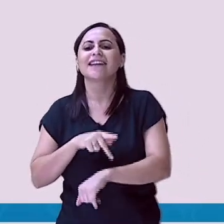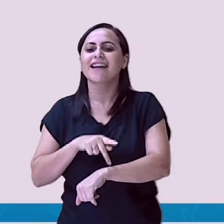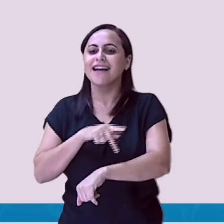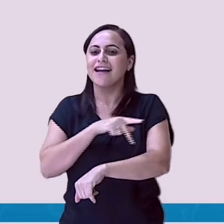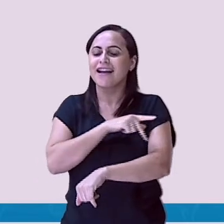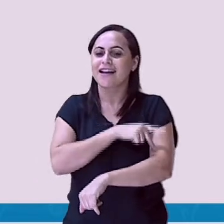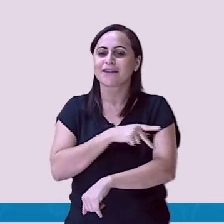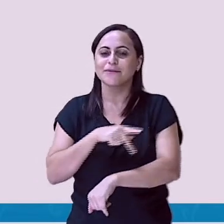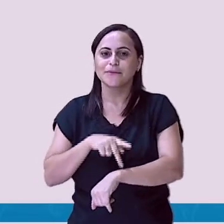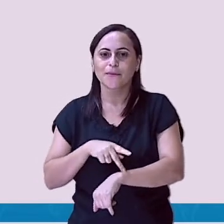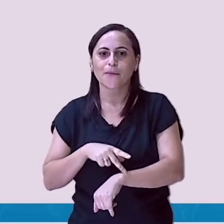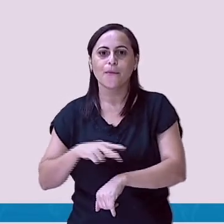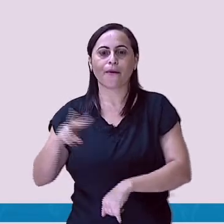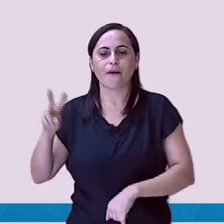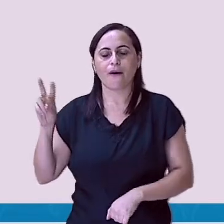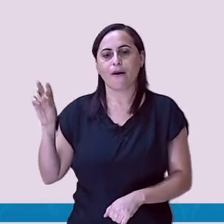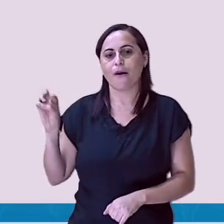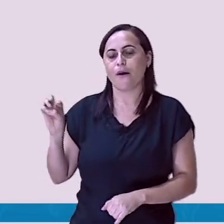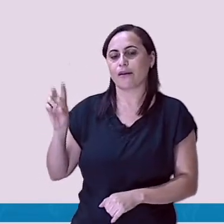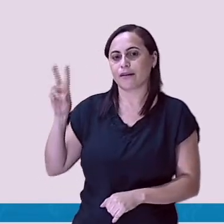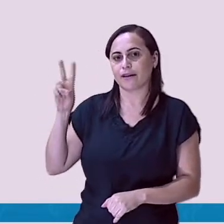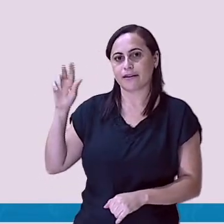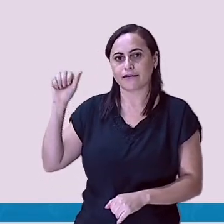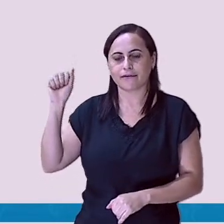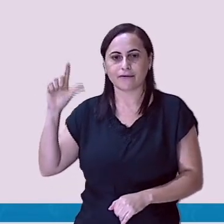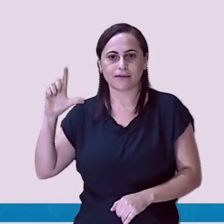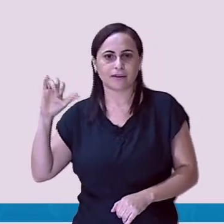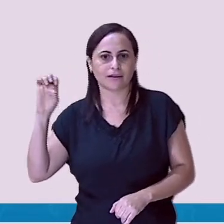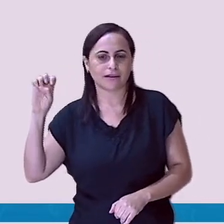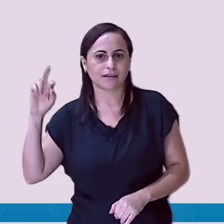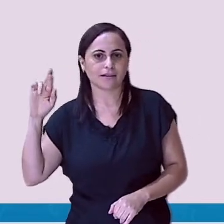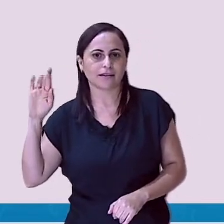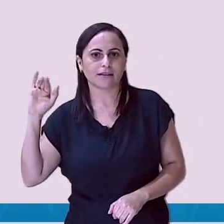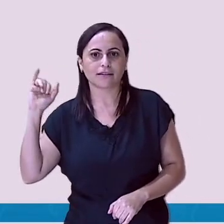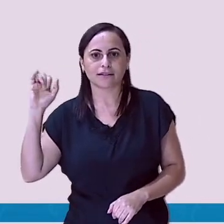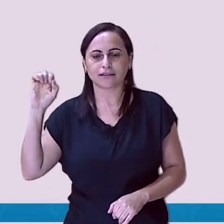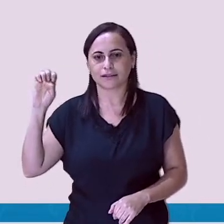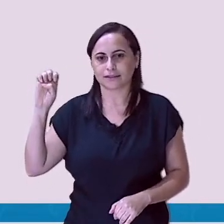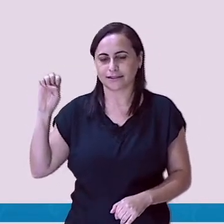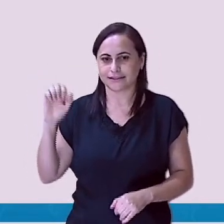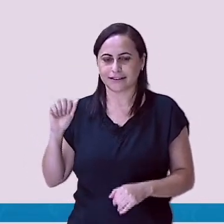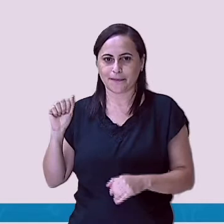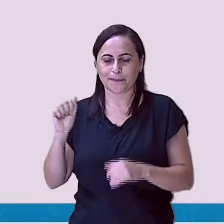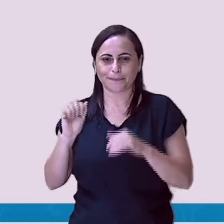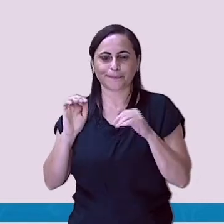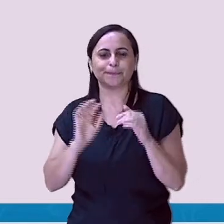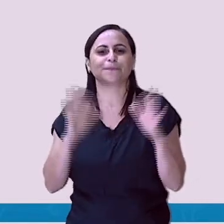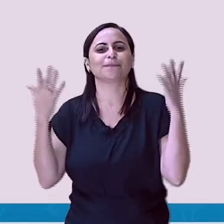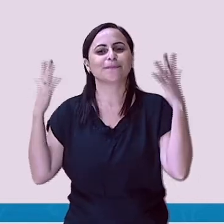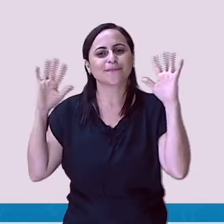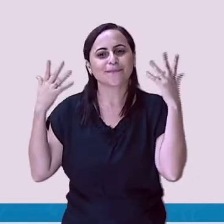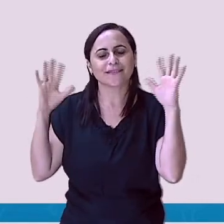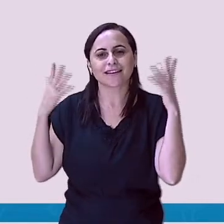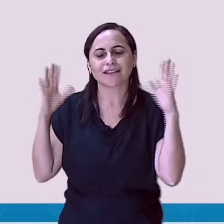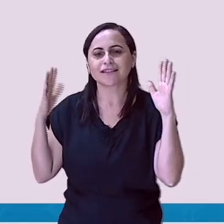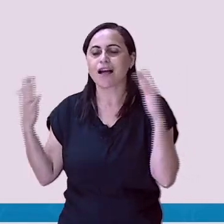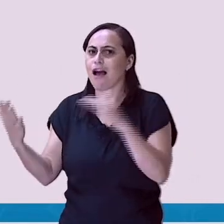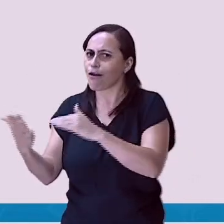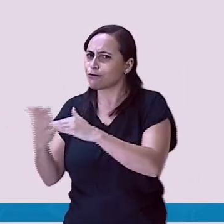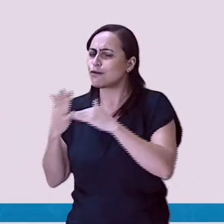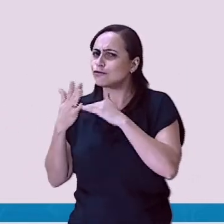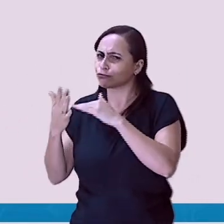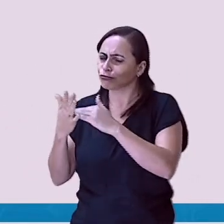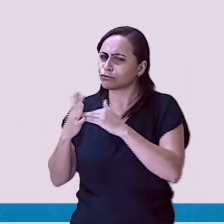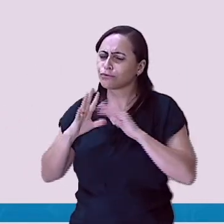Ela nos auxilia em todo esse trabalho. Também merece, né? muitos aplausos, crianças.